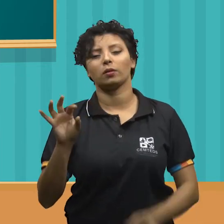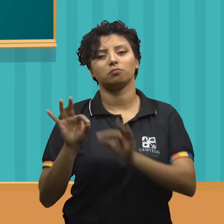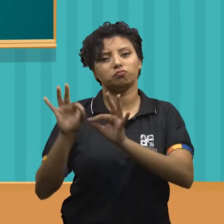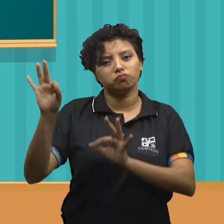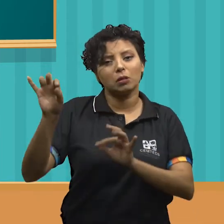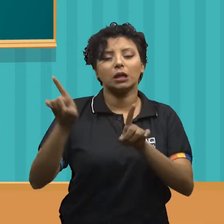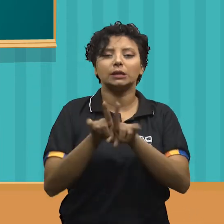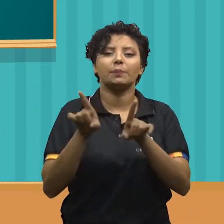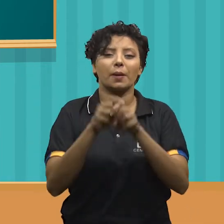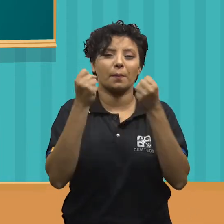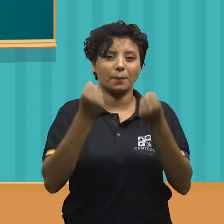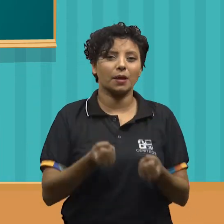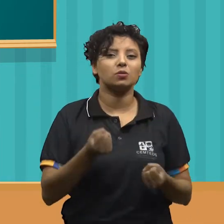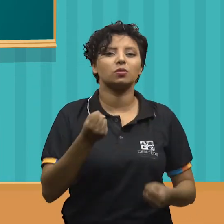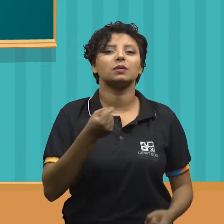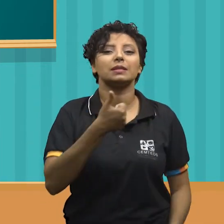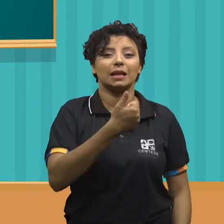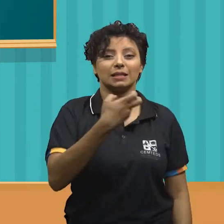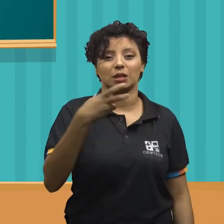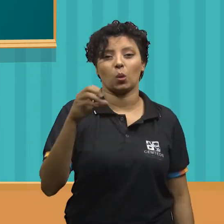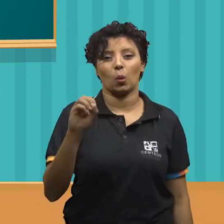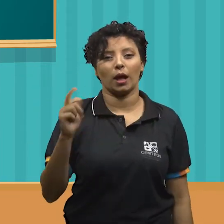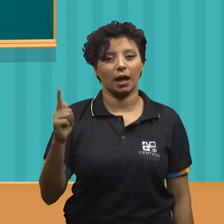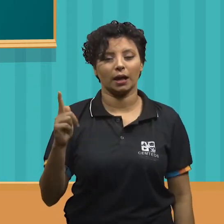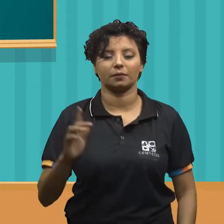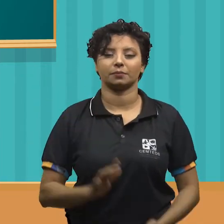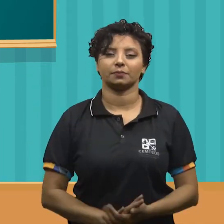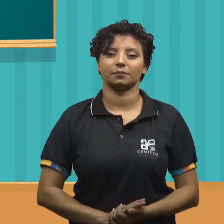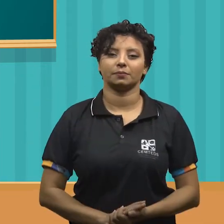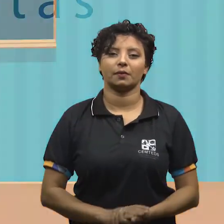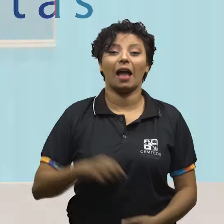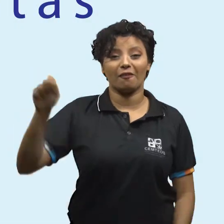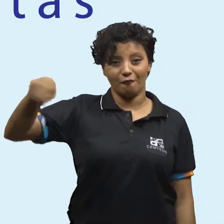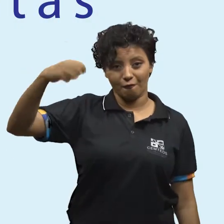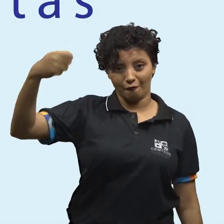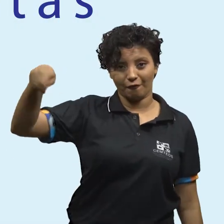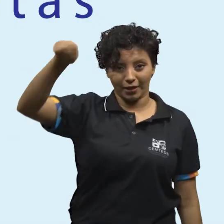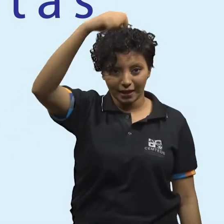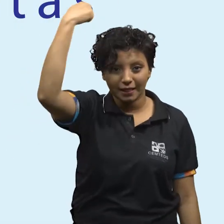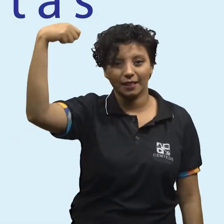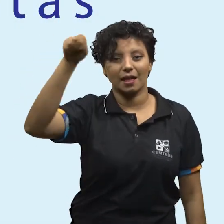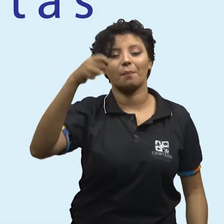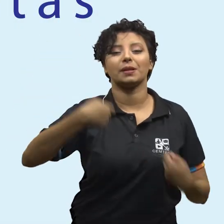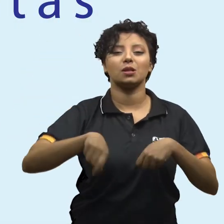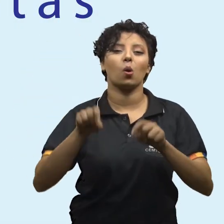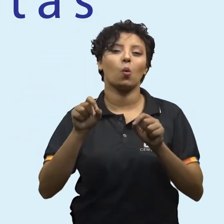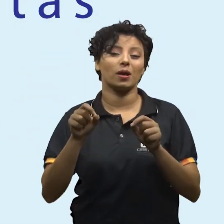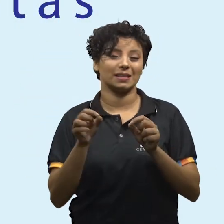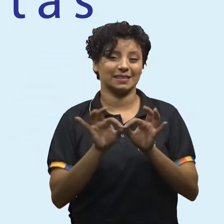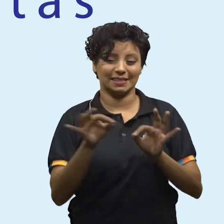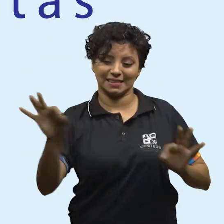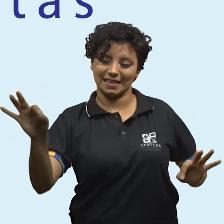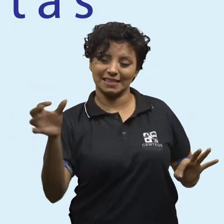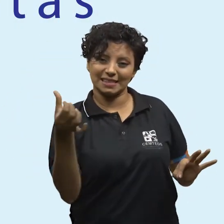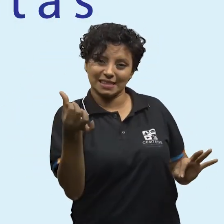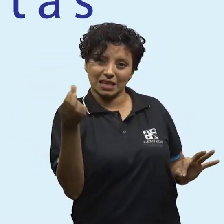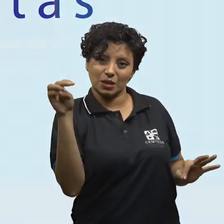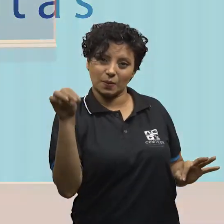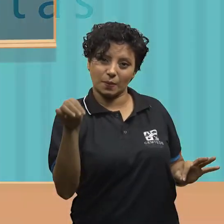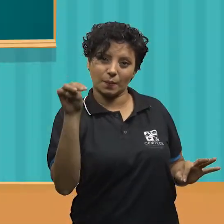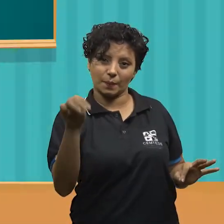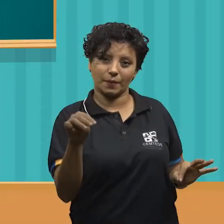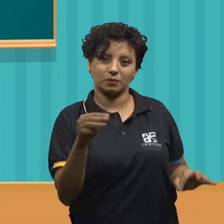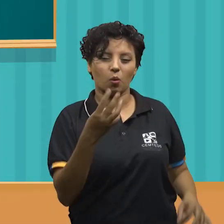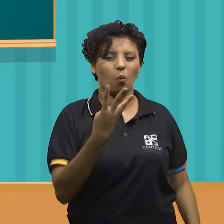cm, além de pesar no mínimo 150 gramas. A fita, nas competições, deve ter pelo menos 6 metros, com